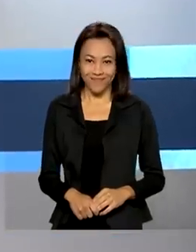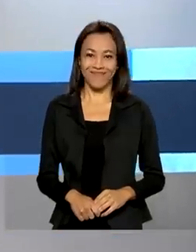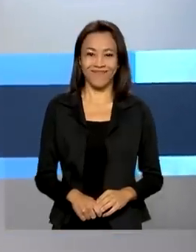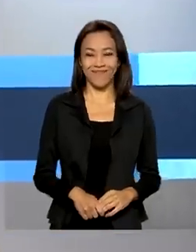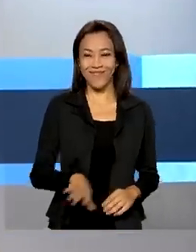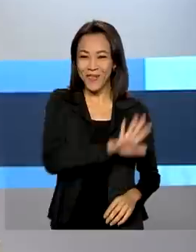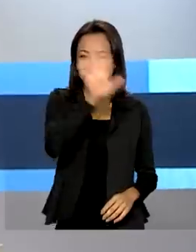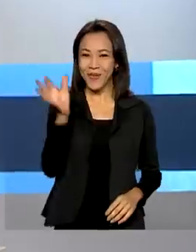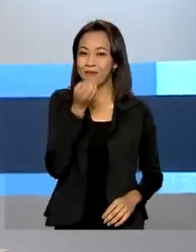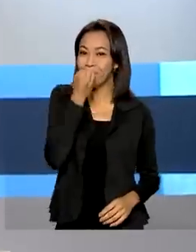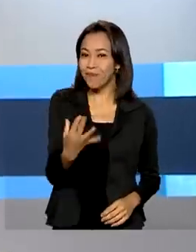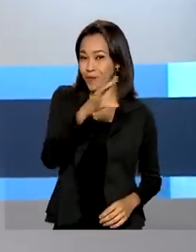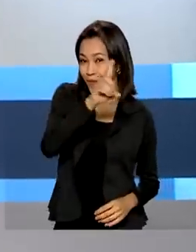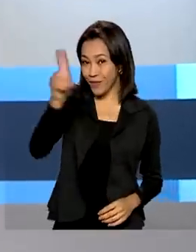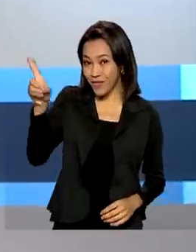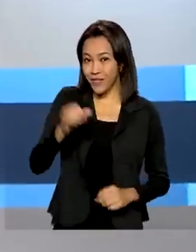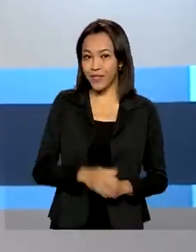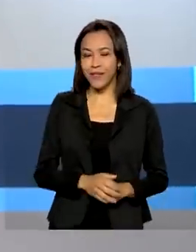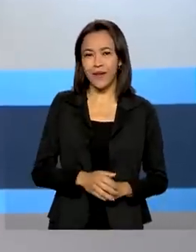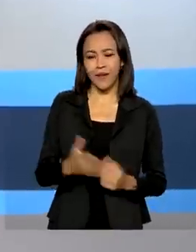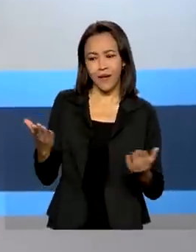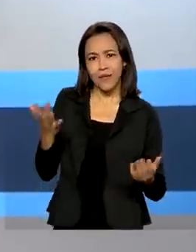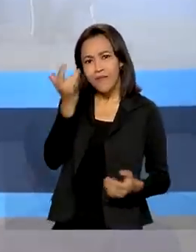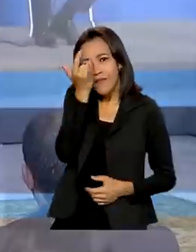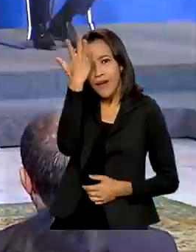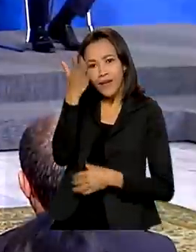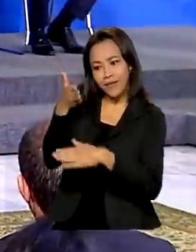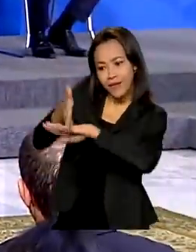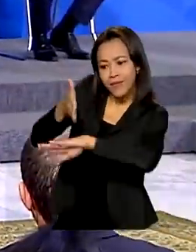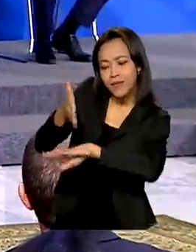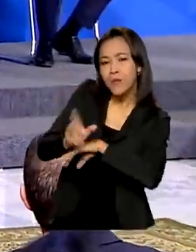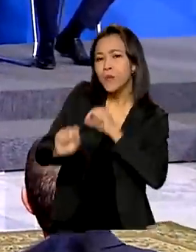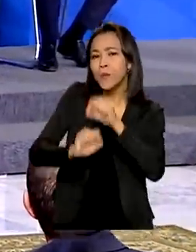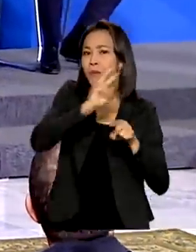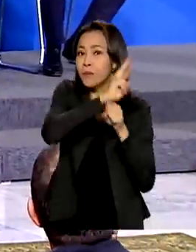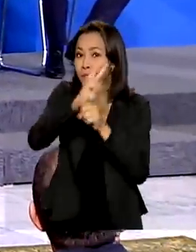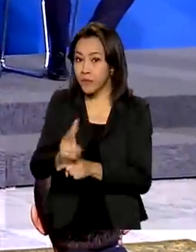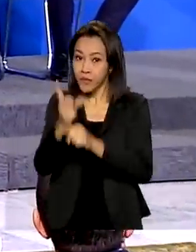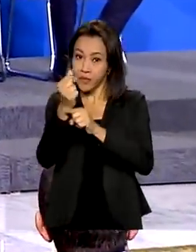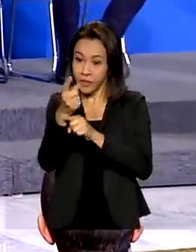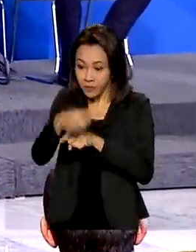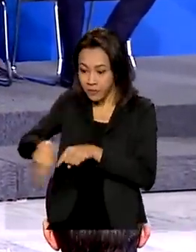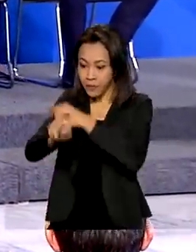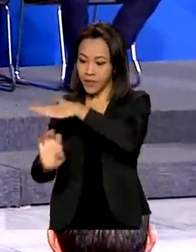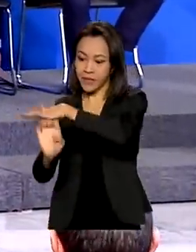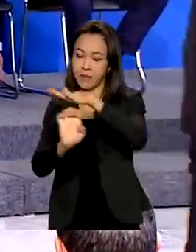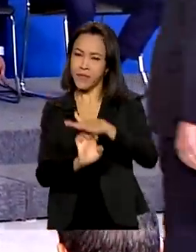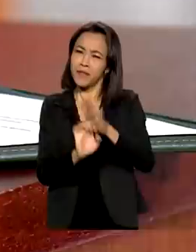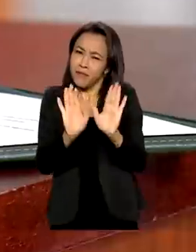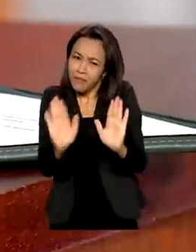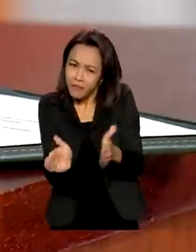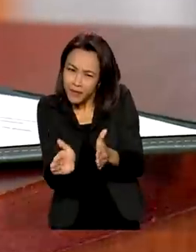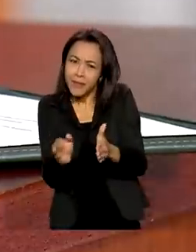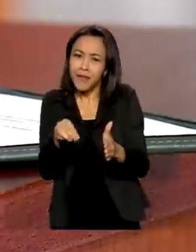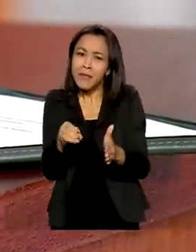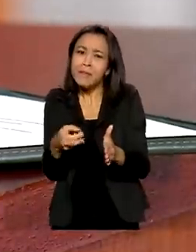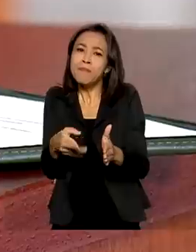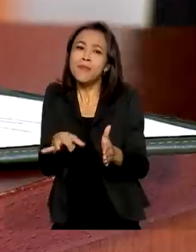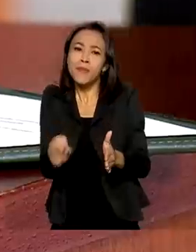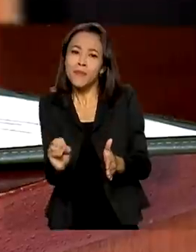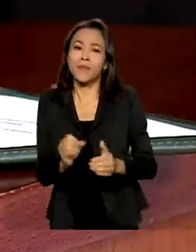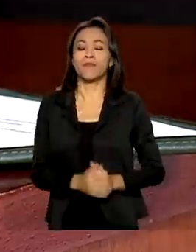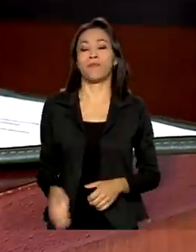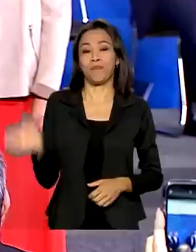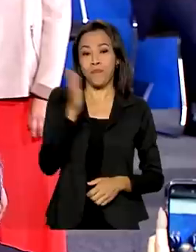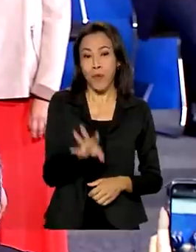Olá, bom dia. Acesso mais fácil ao crédito para micro e empresas de pequeno porte. Presidente Jair